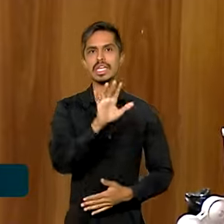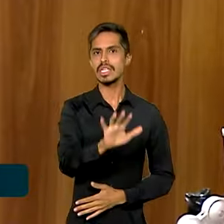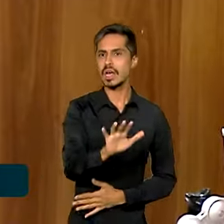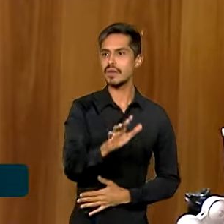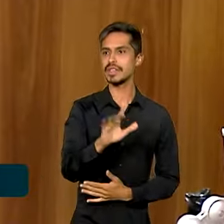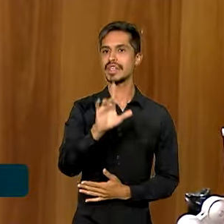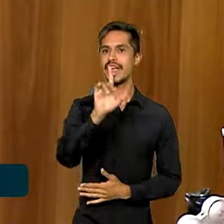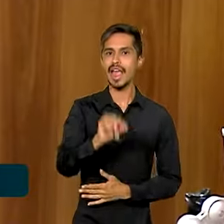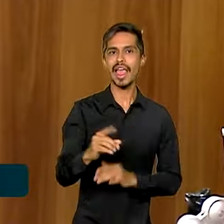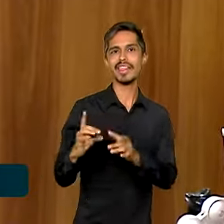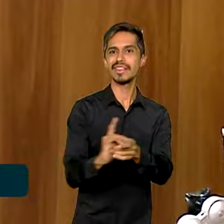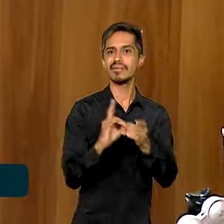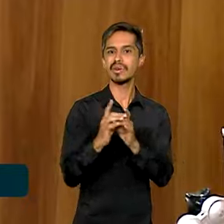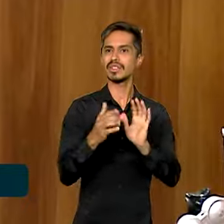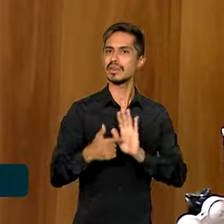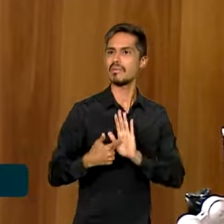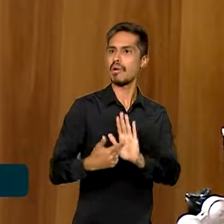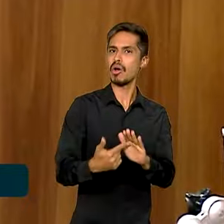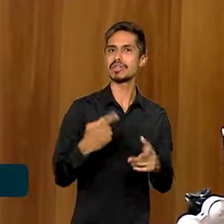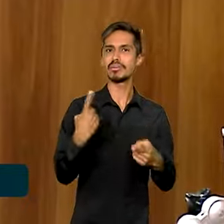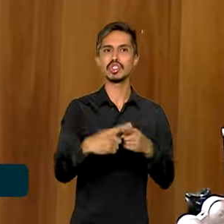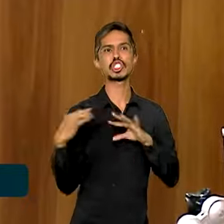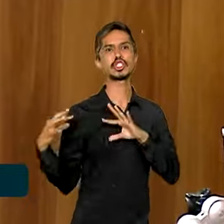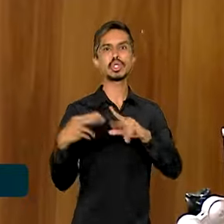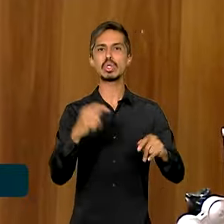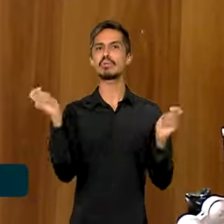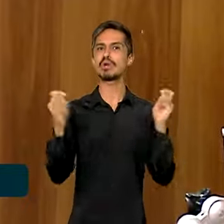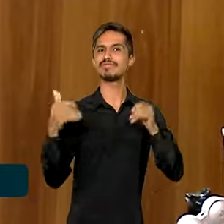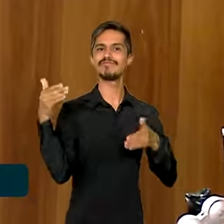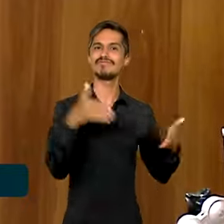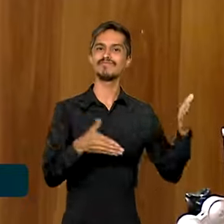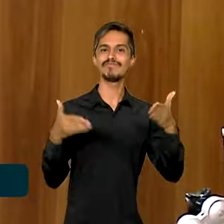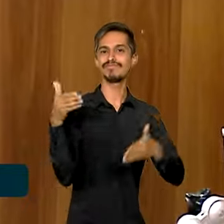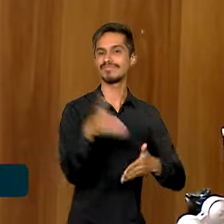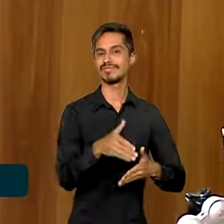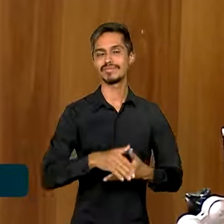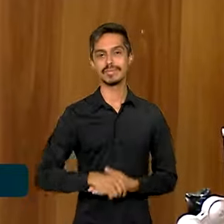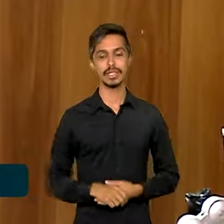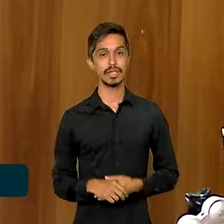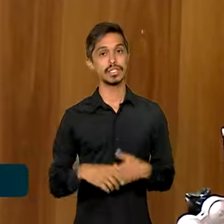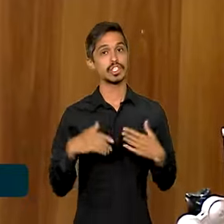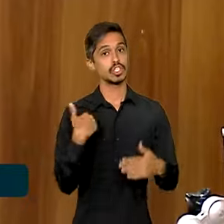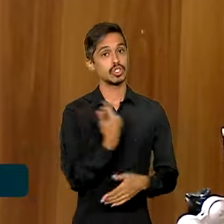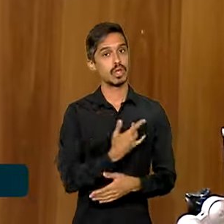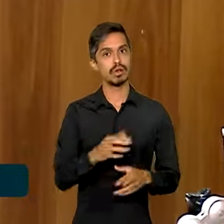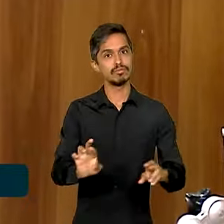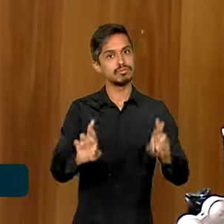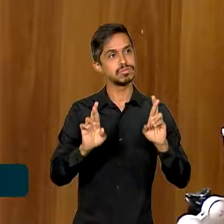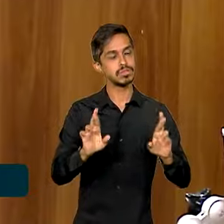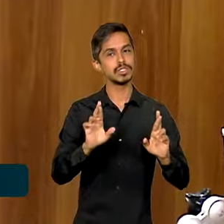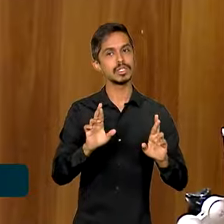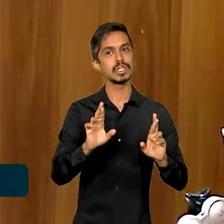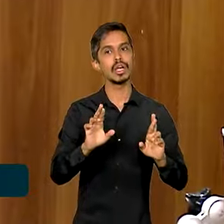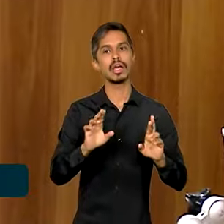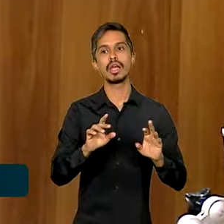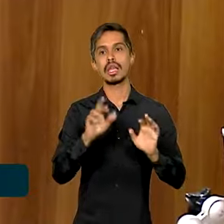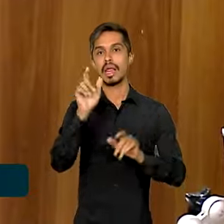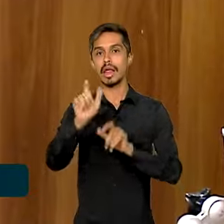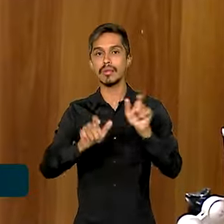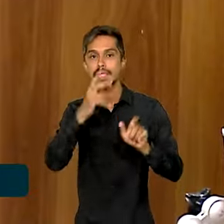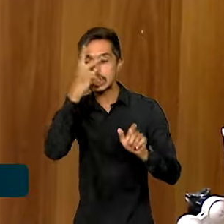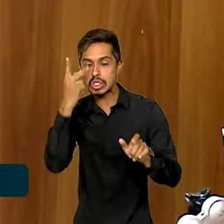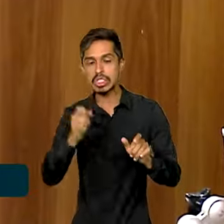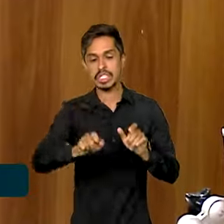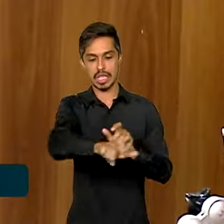grande democratização do acesso a esses cargos. E a gente conta que as pessoas dessas